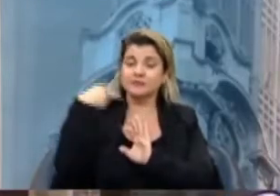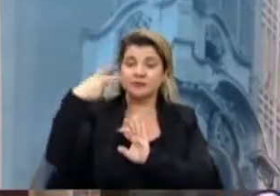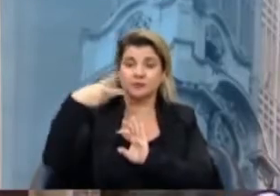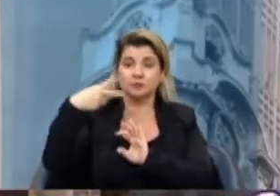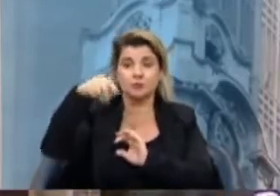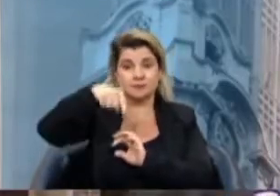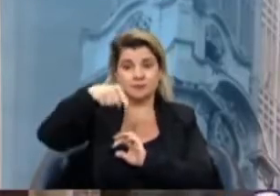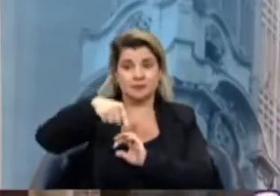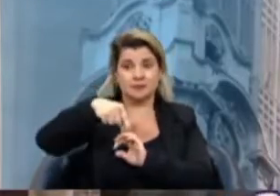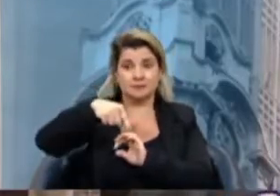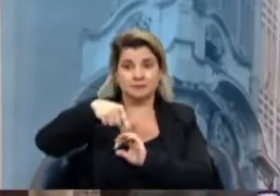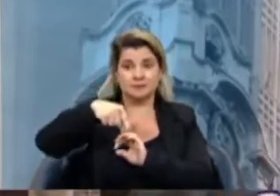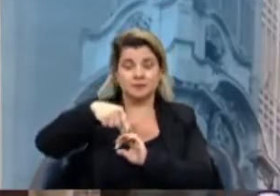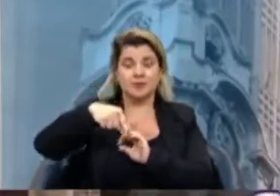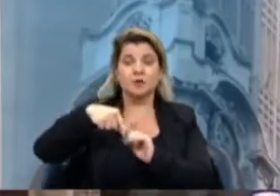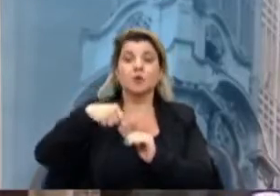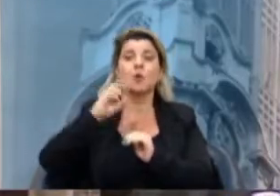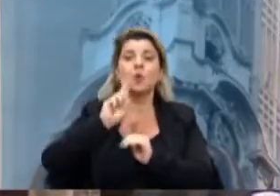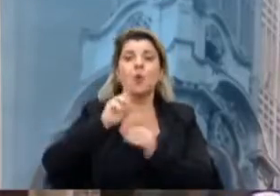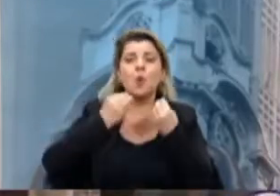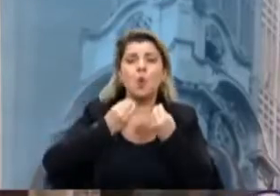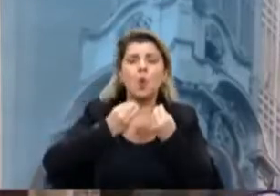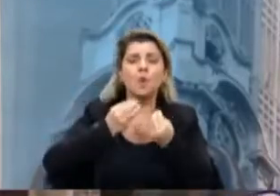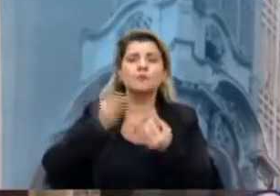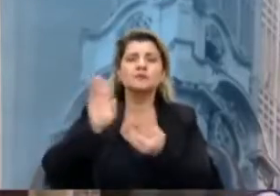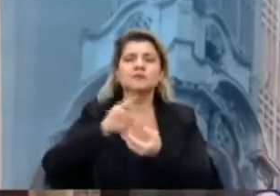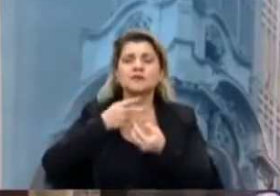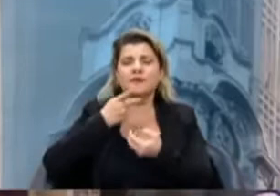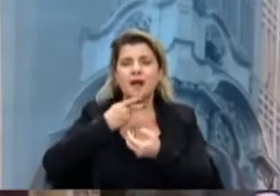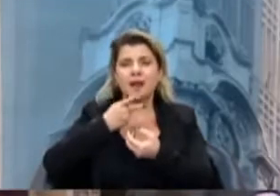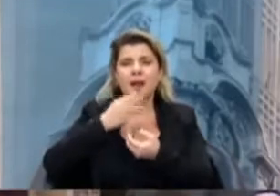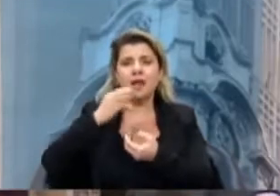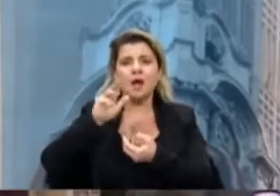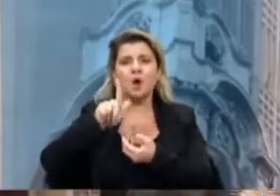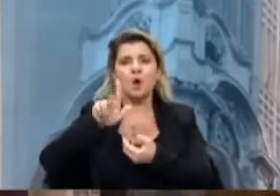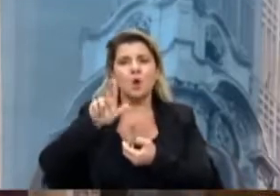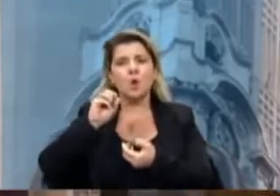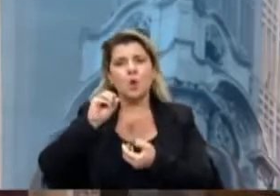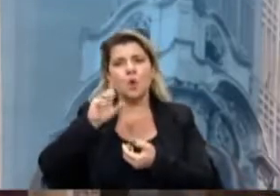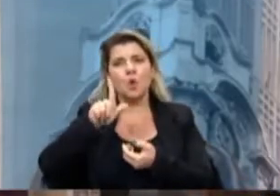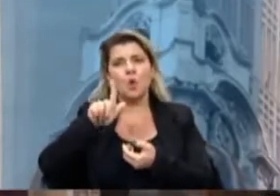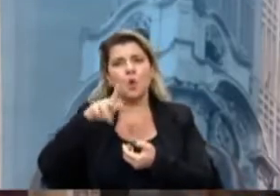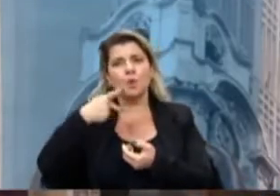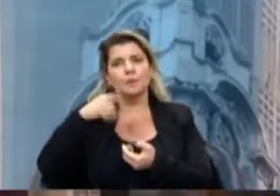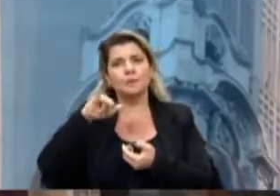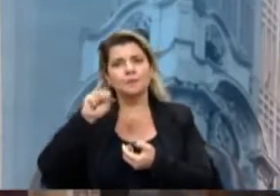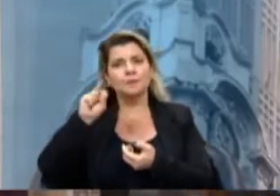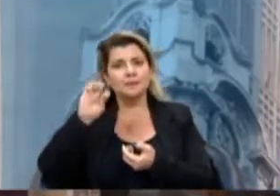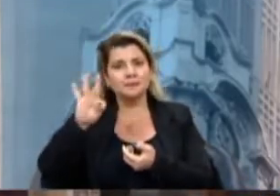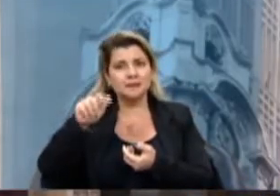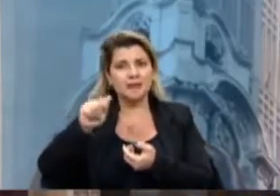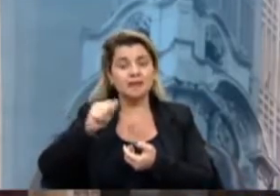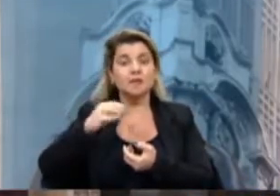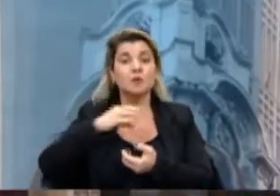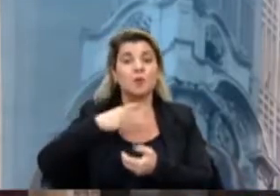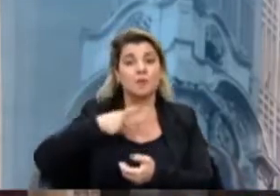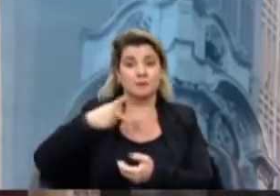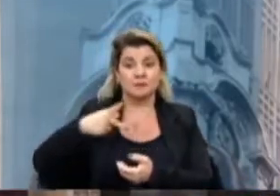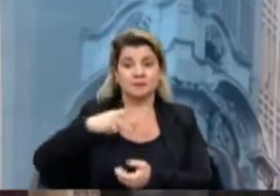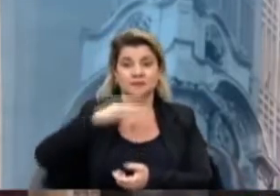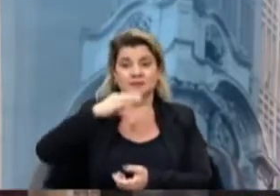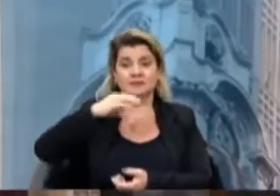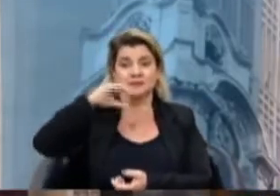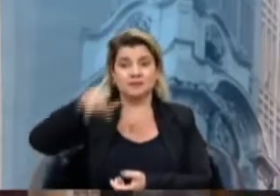estamos votando aqui de golpista, se deslegitima e se desrespeita um parlamento que, como presidente da CCJ, cumpriu